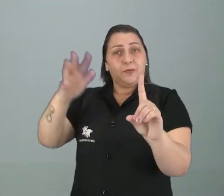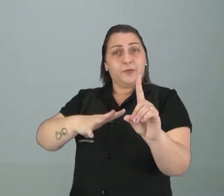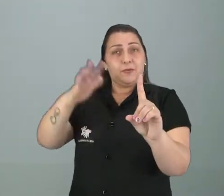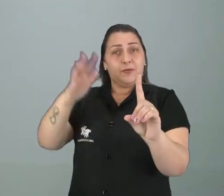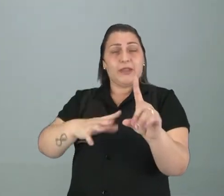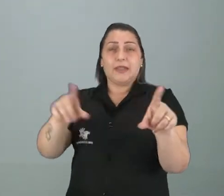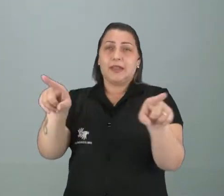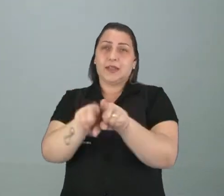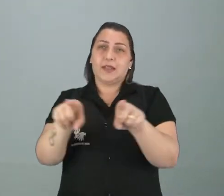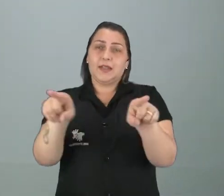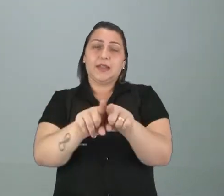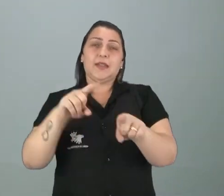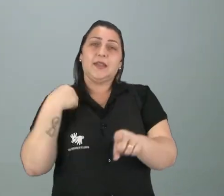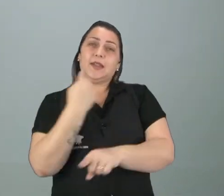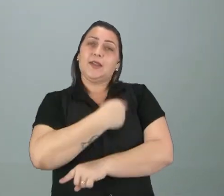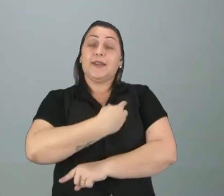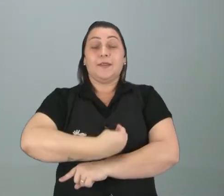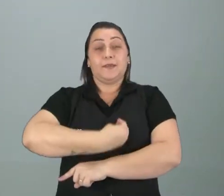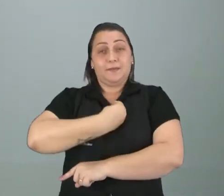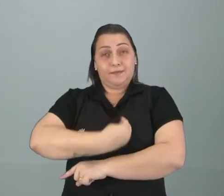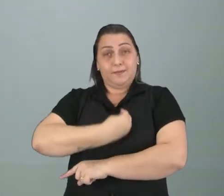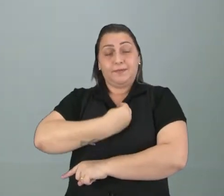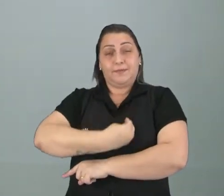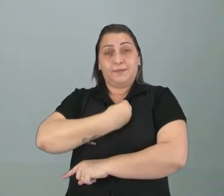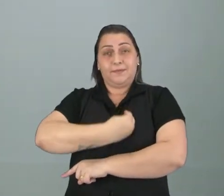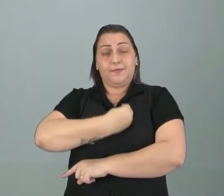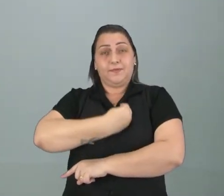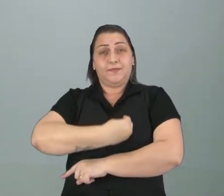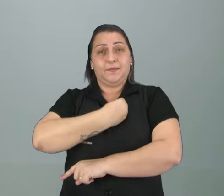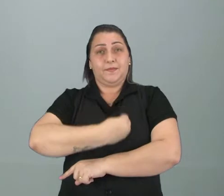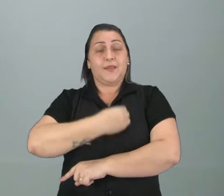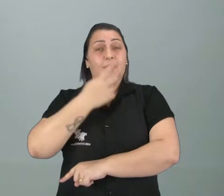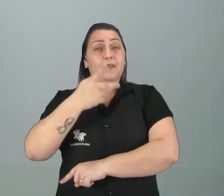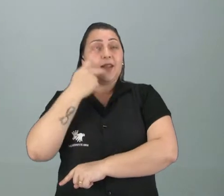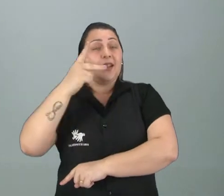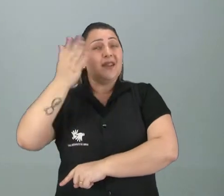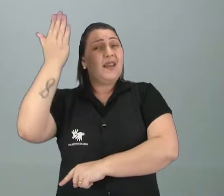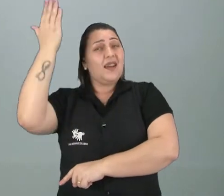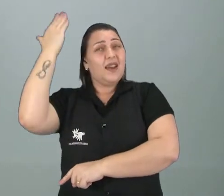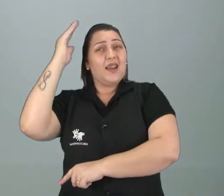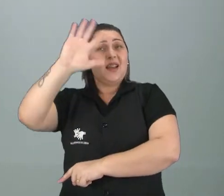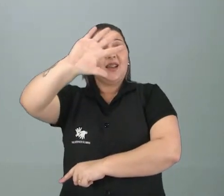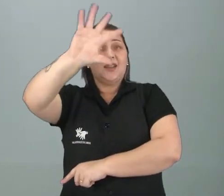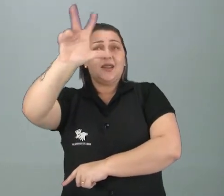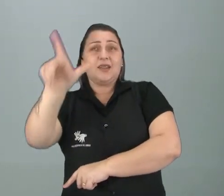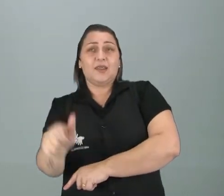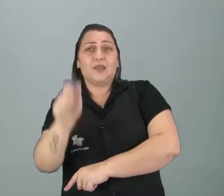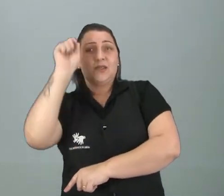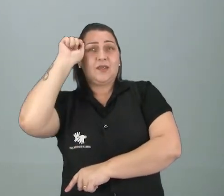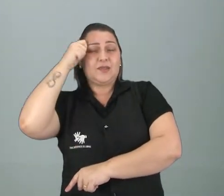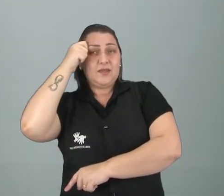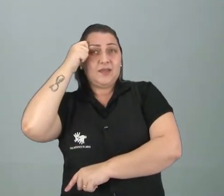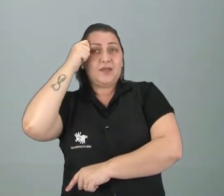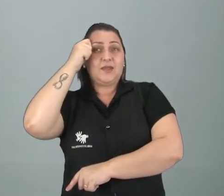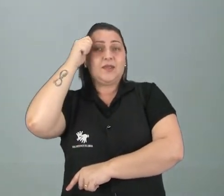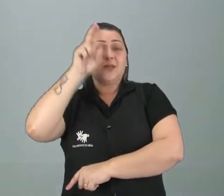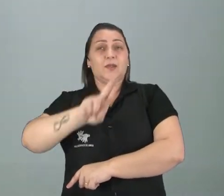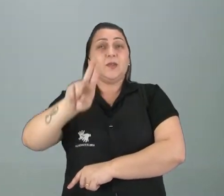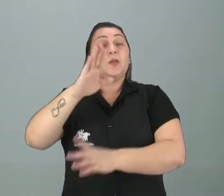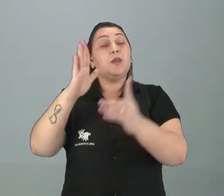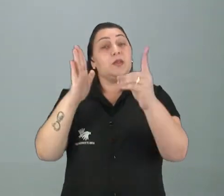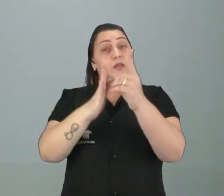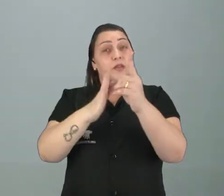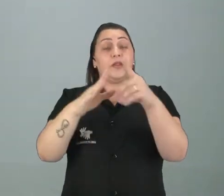também na nossa vida. Tanto na questão também, nós falamos lá dos africanos, né, da questão dos adornos, os